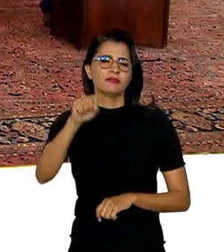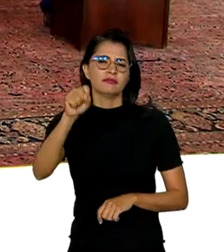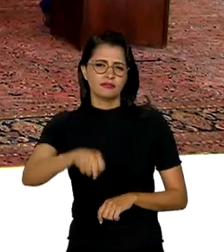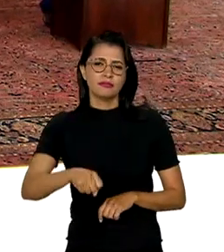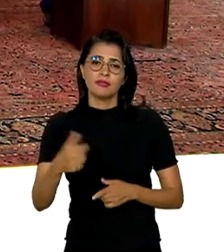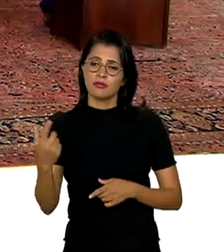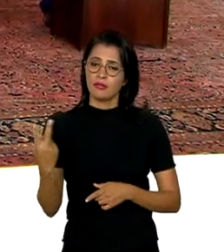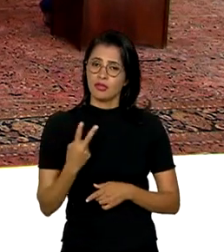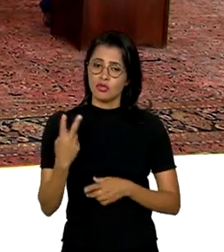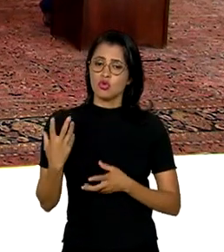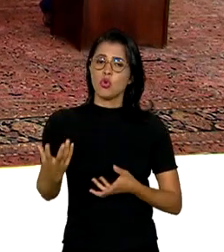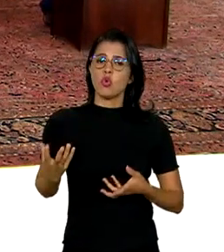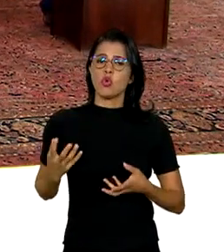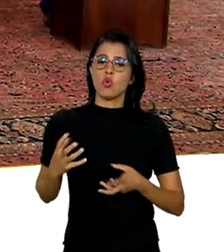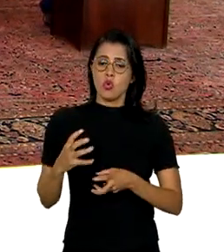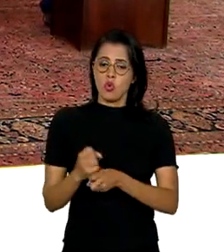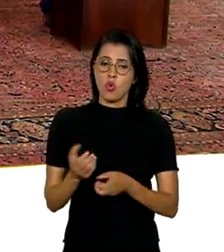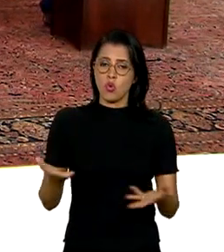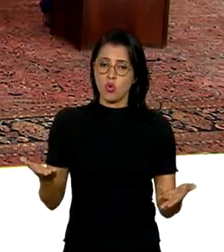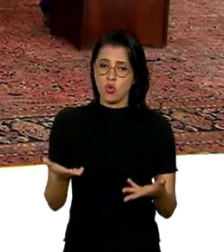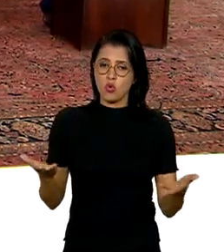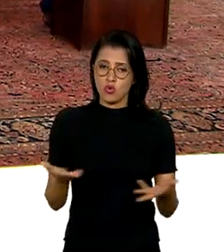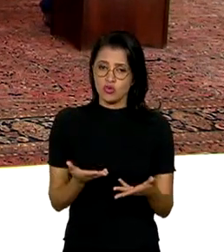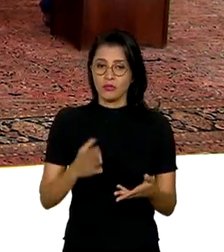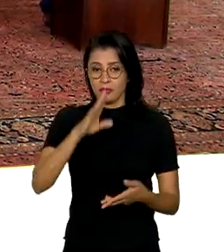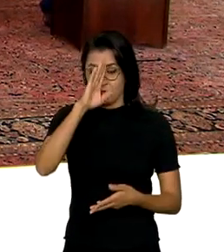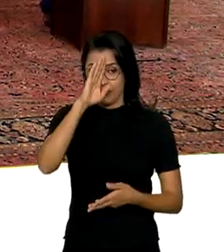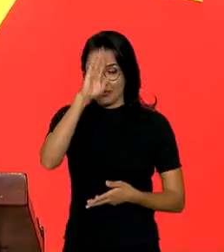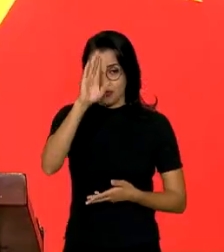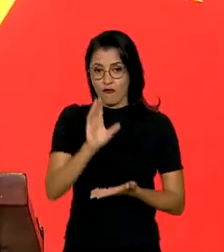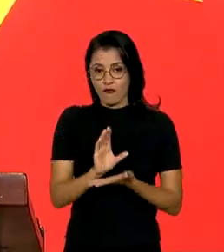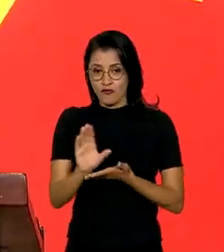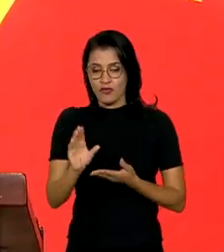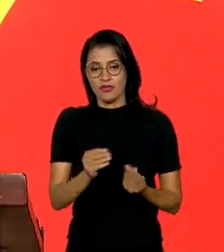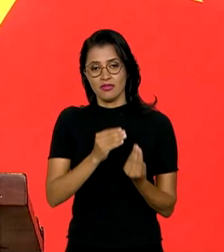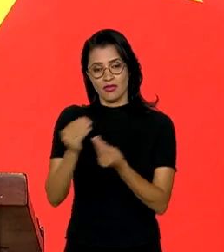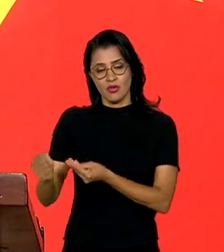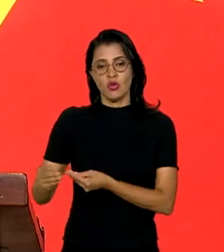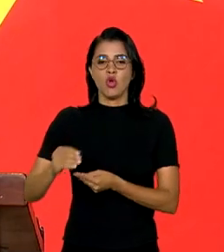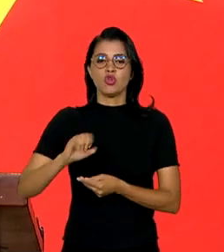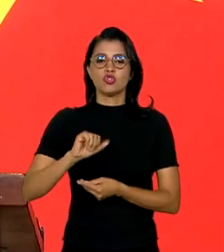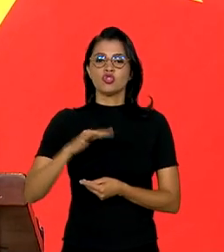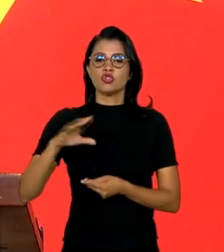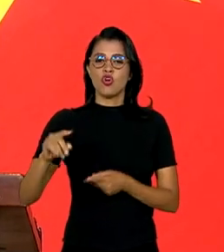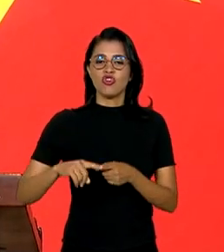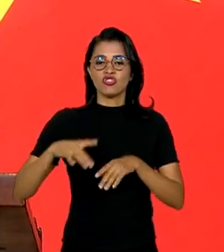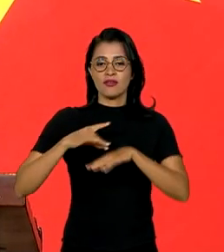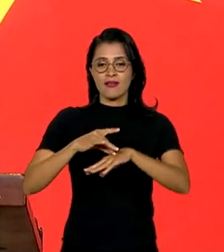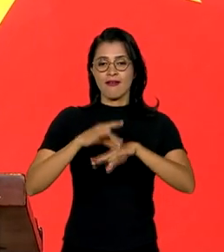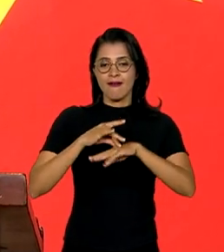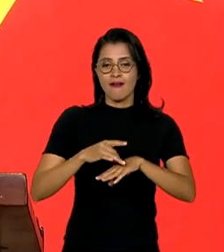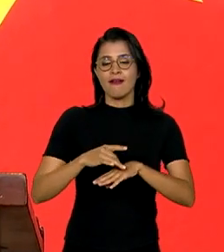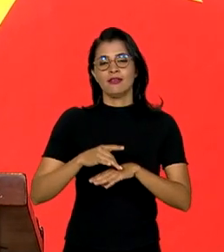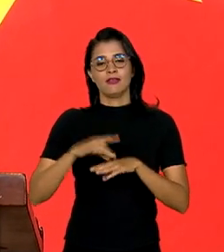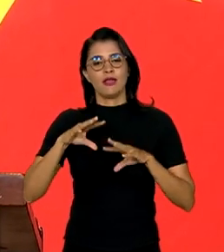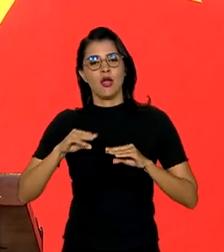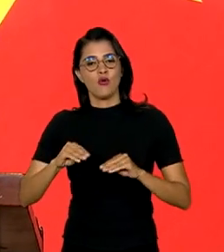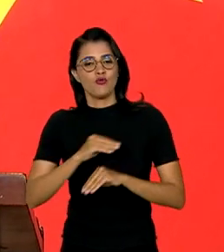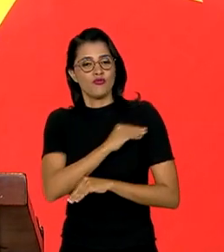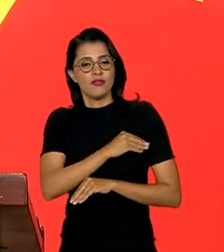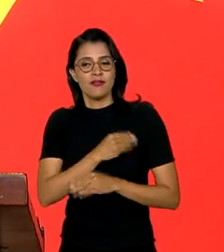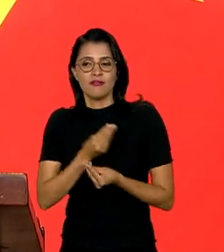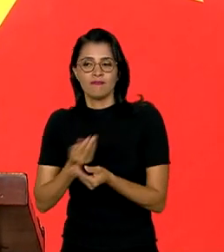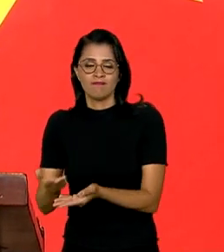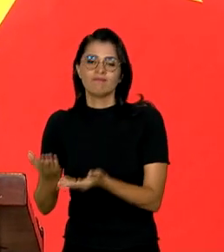Somos hoje um dos principais fornecedores de soja, carnes e algodão para o mercado. E queremos